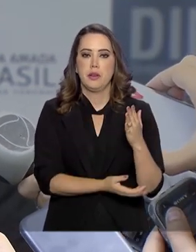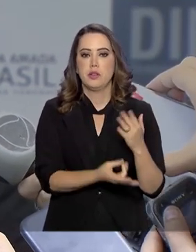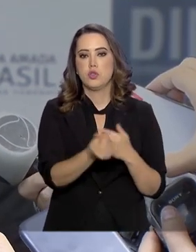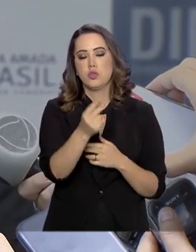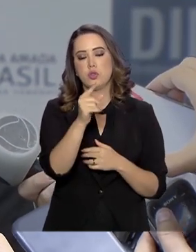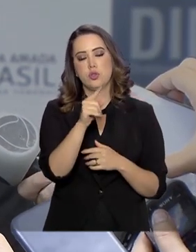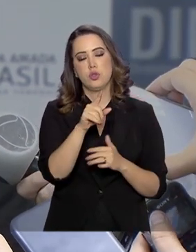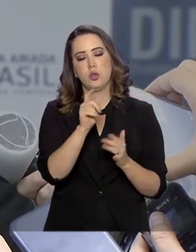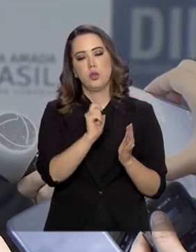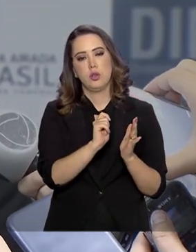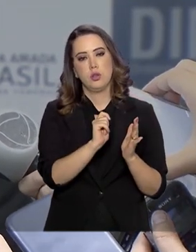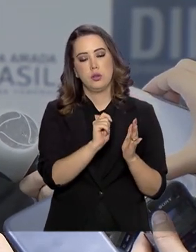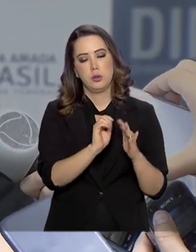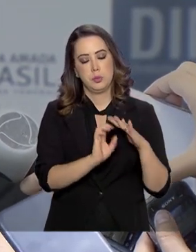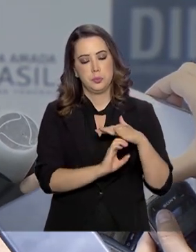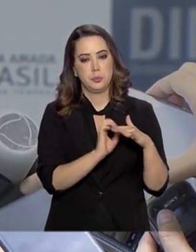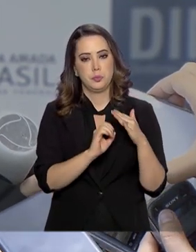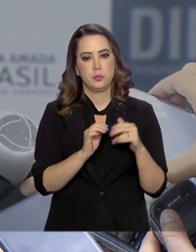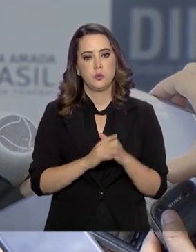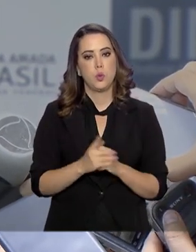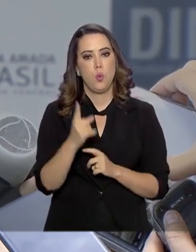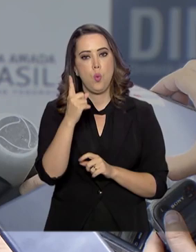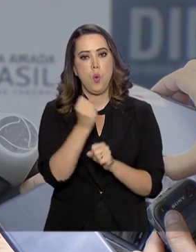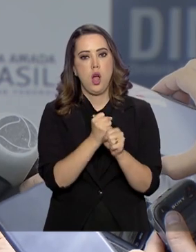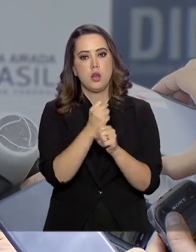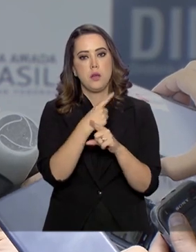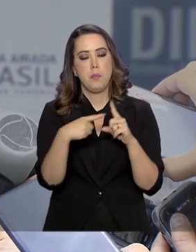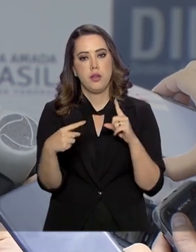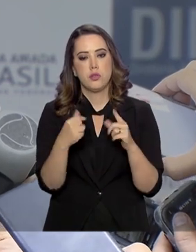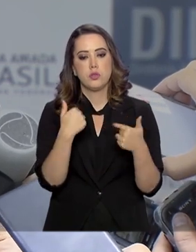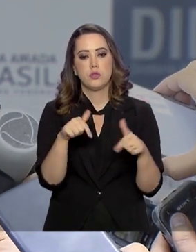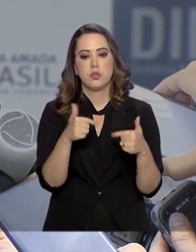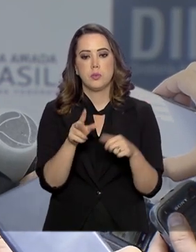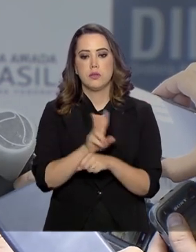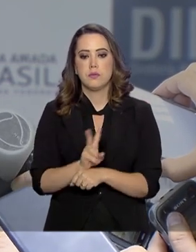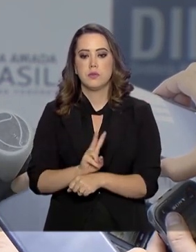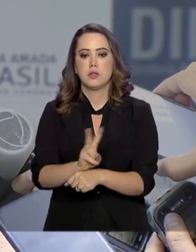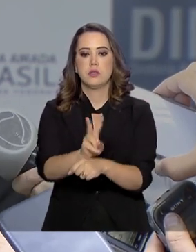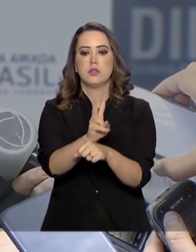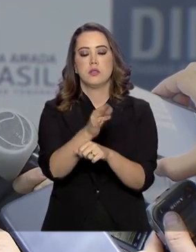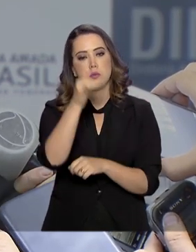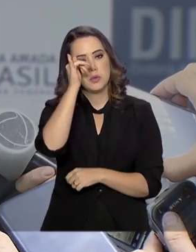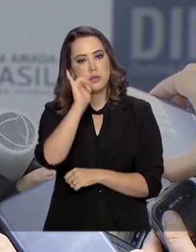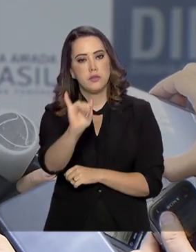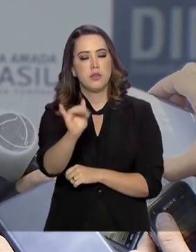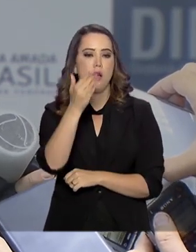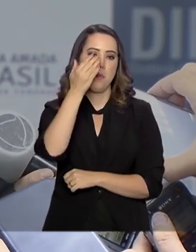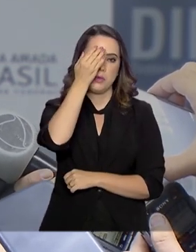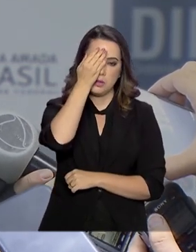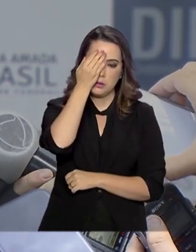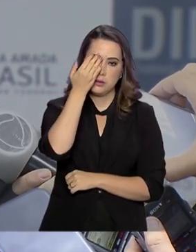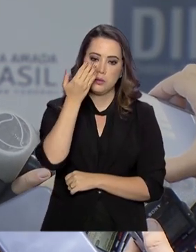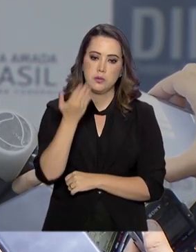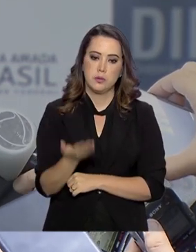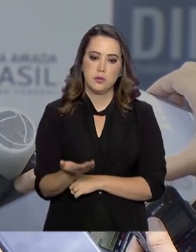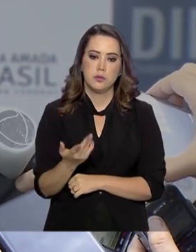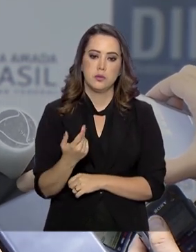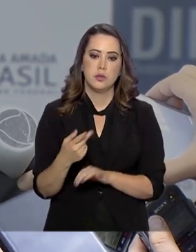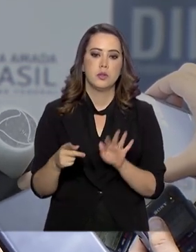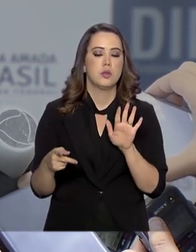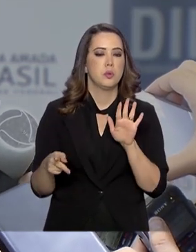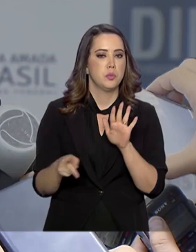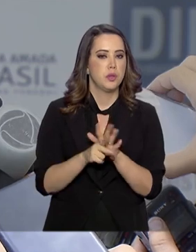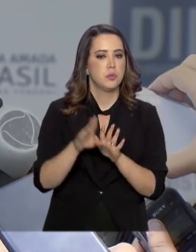o ápice desse um ano e meio de trabalho em que a fiscalização vem se dedicando ao combate à pirataria e fruto